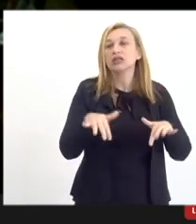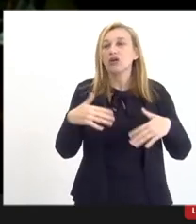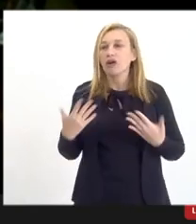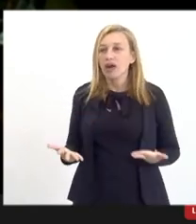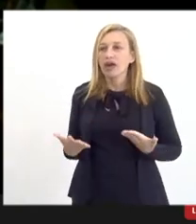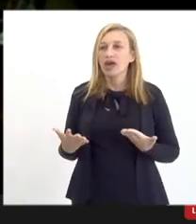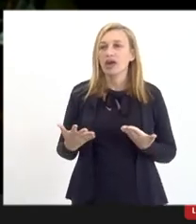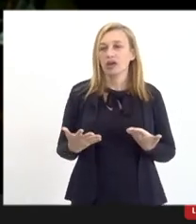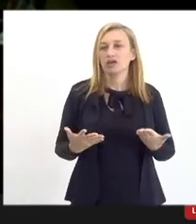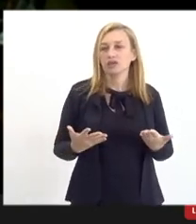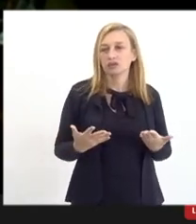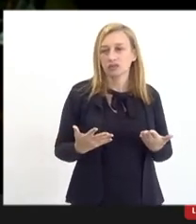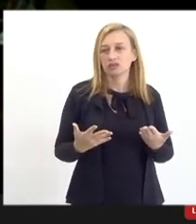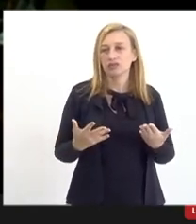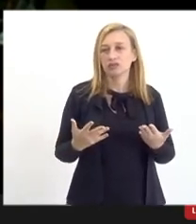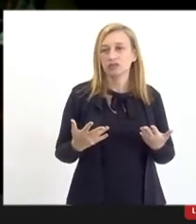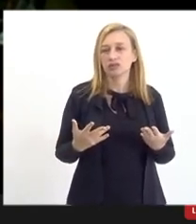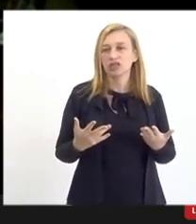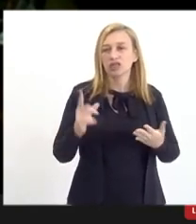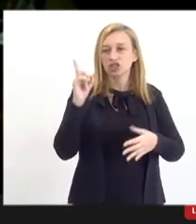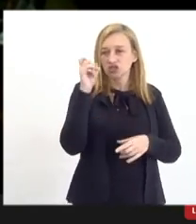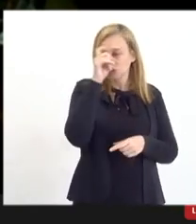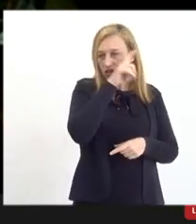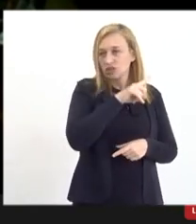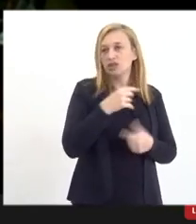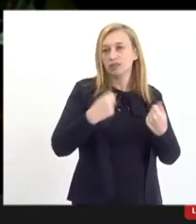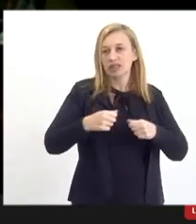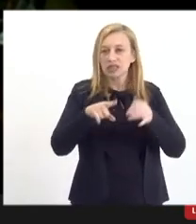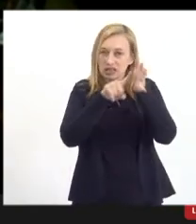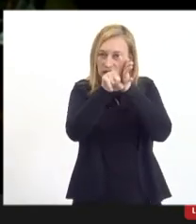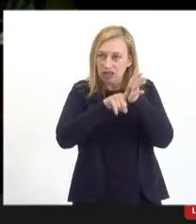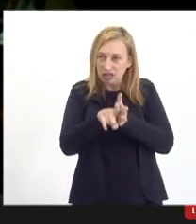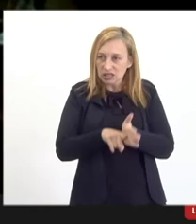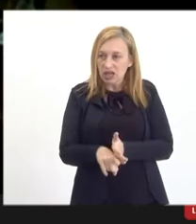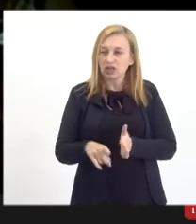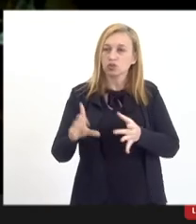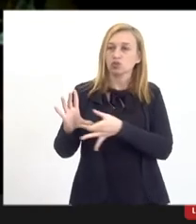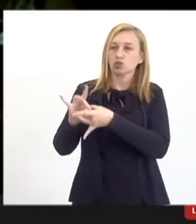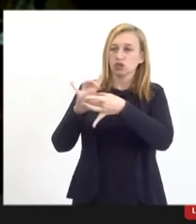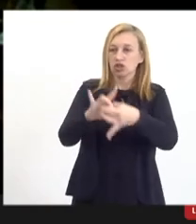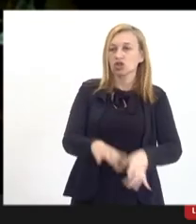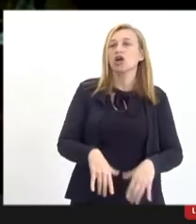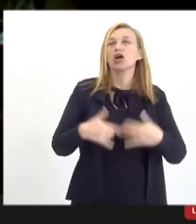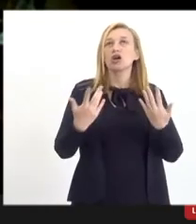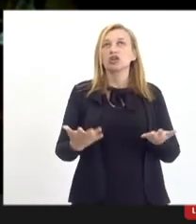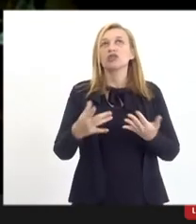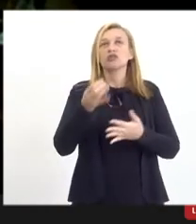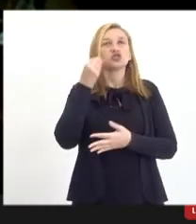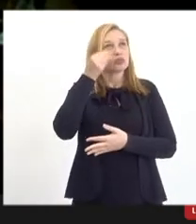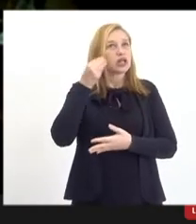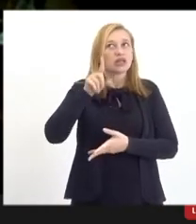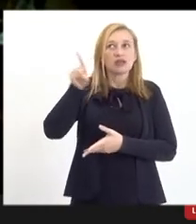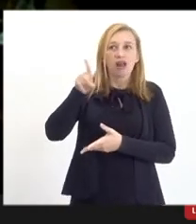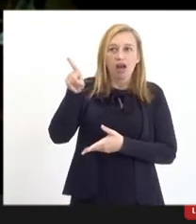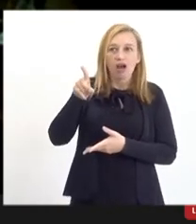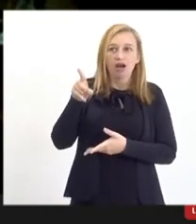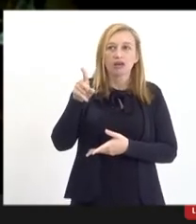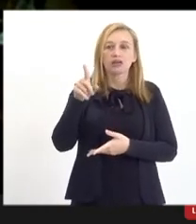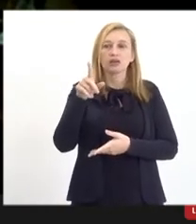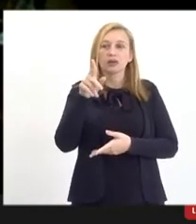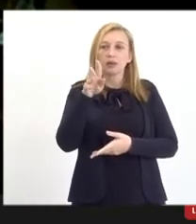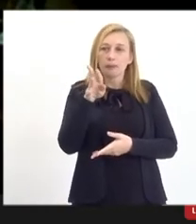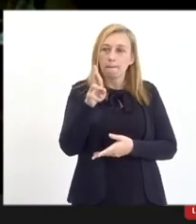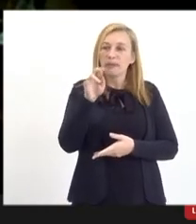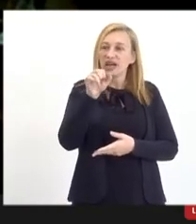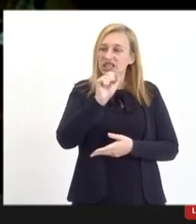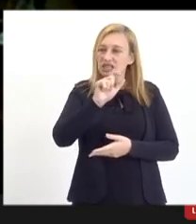é o ponto crítico que tem que ser analisado no contexto. Eu, como tive essa experiência lá na Brasil Supply, que